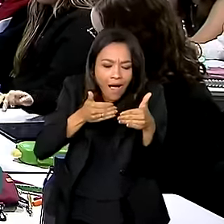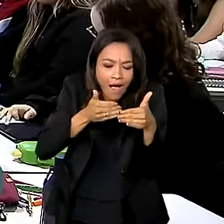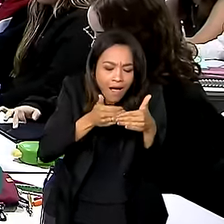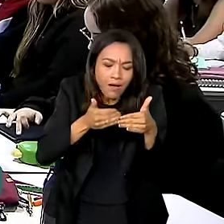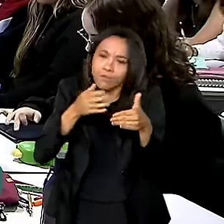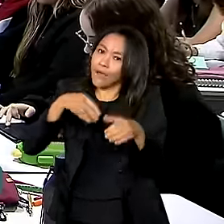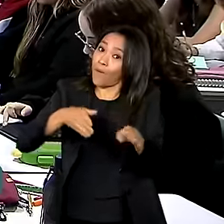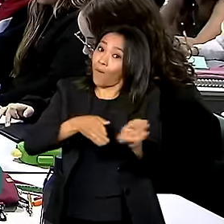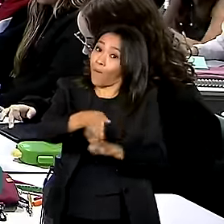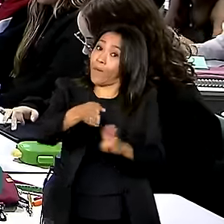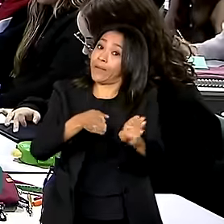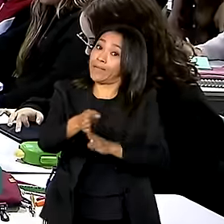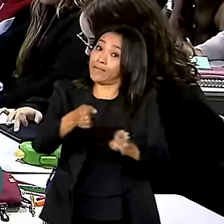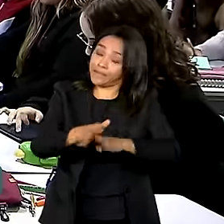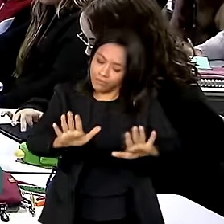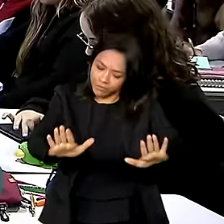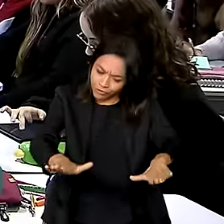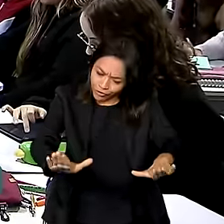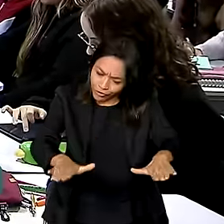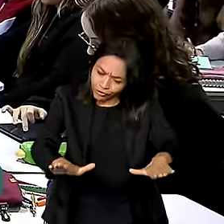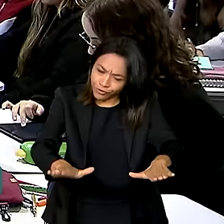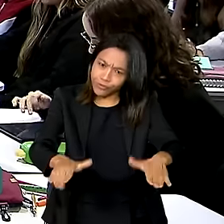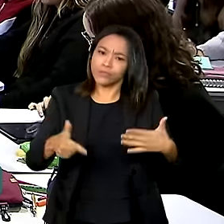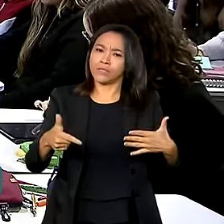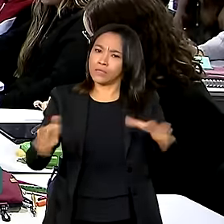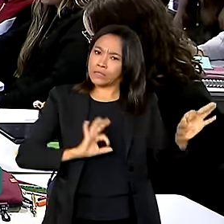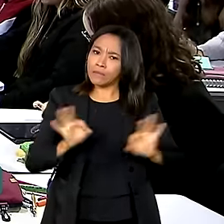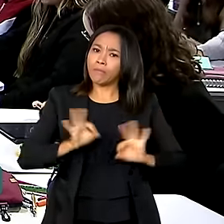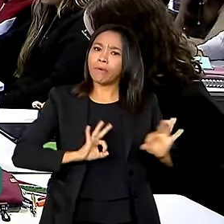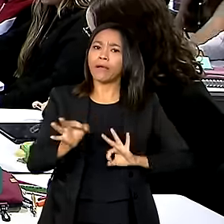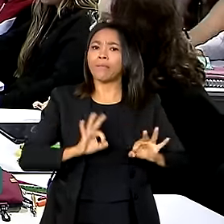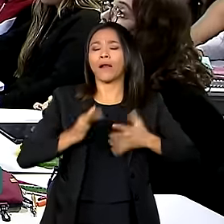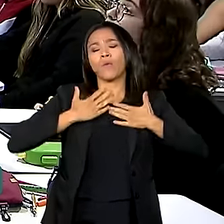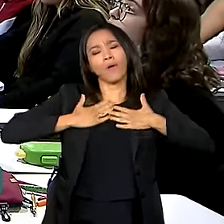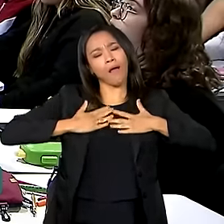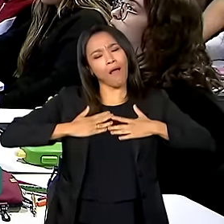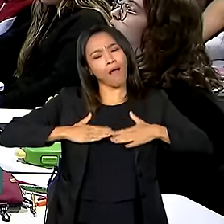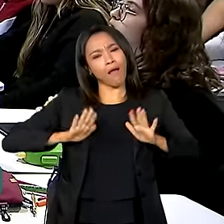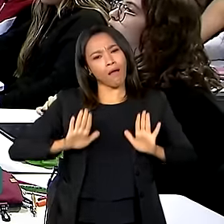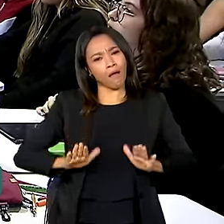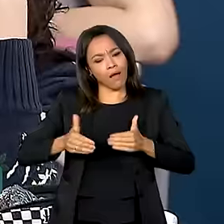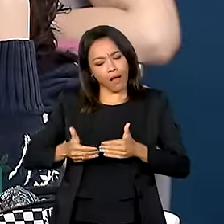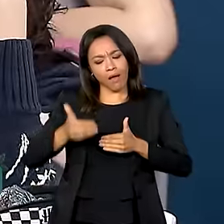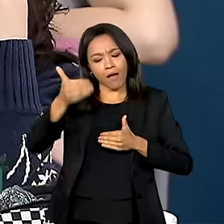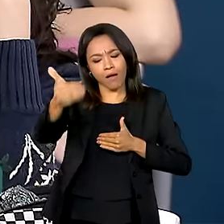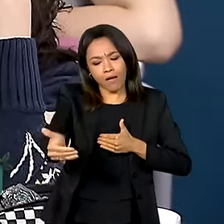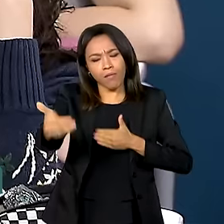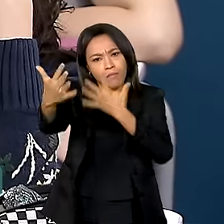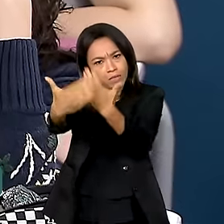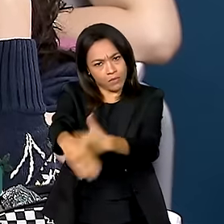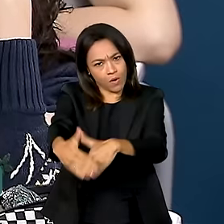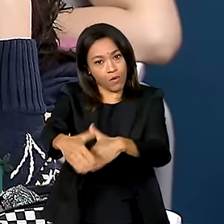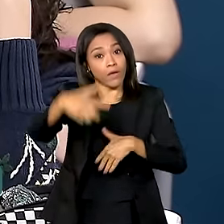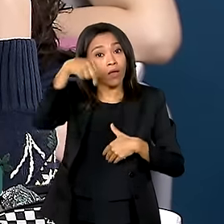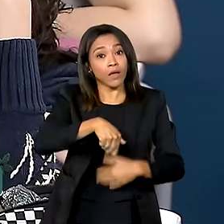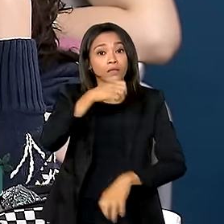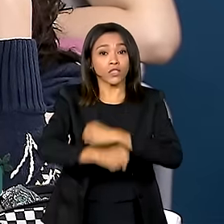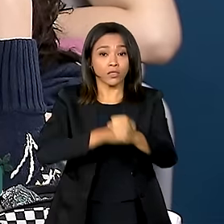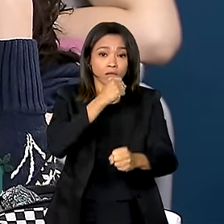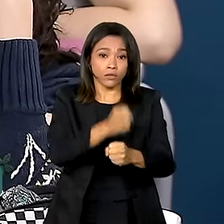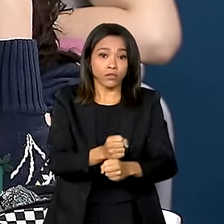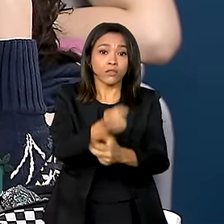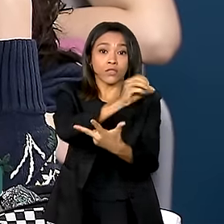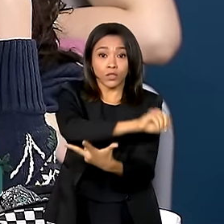recomendação é desacelerar e se preparar com tranquilidade para as provas. Este ano, o Exame